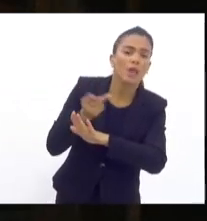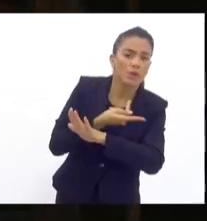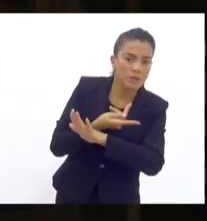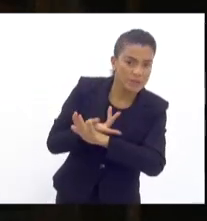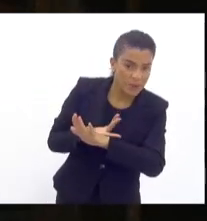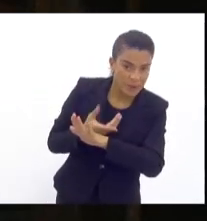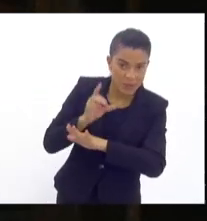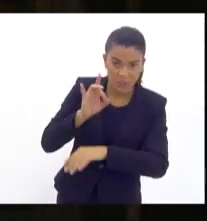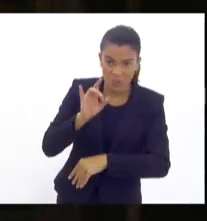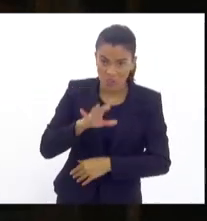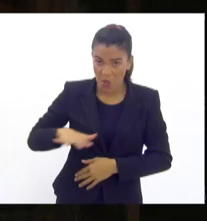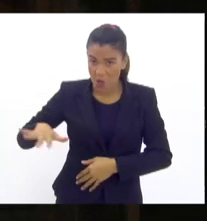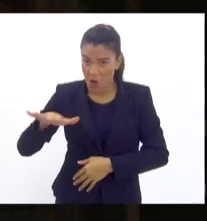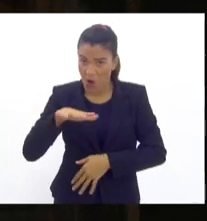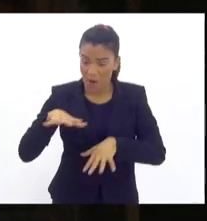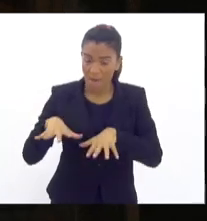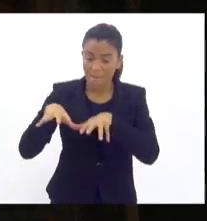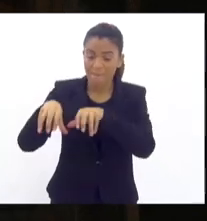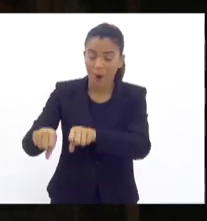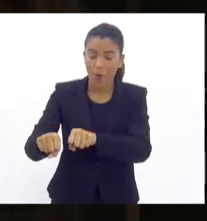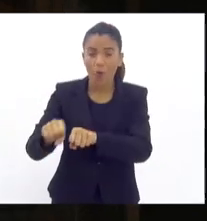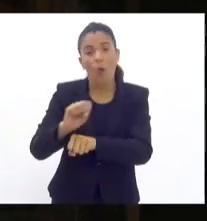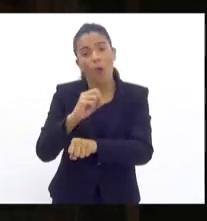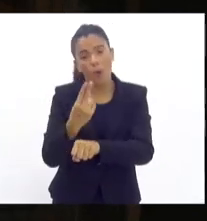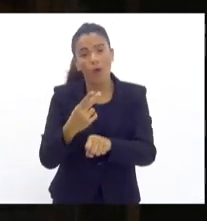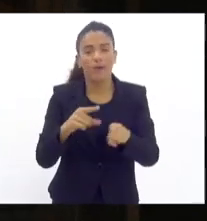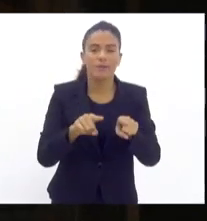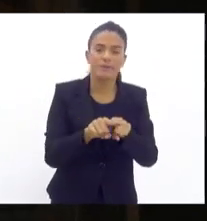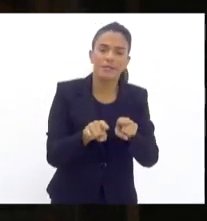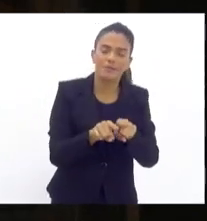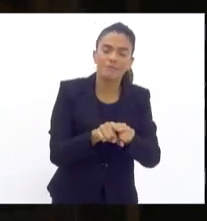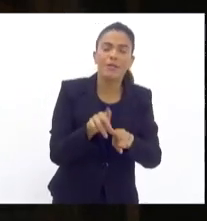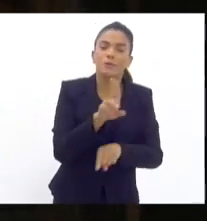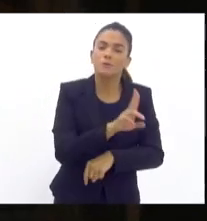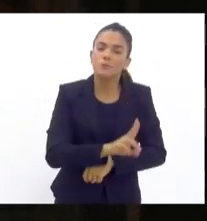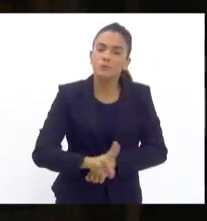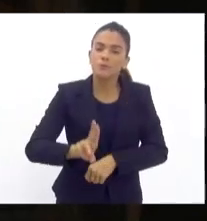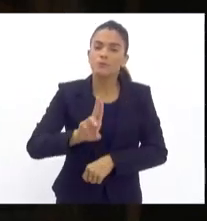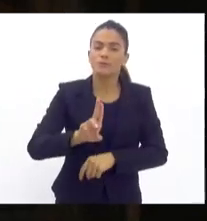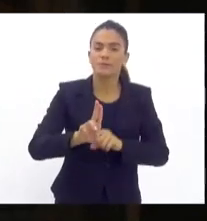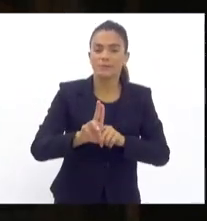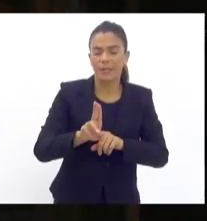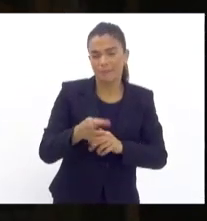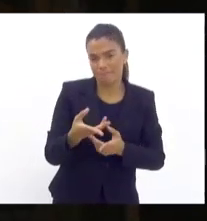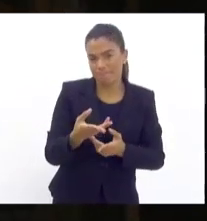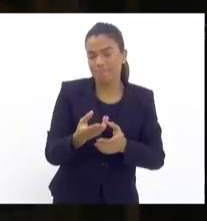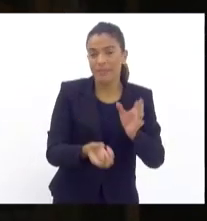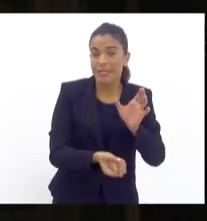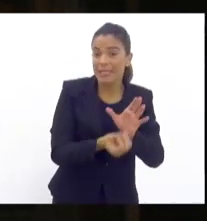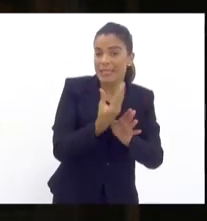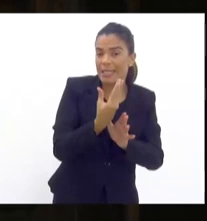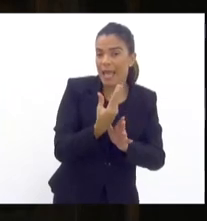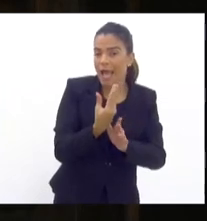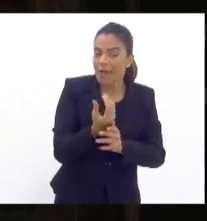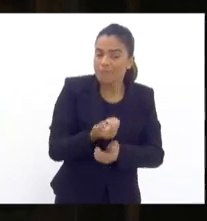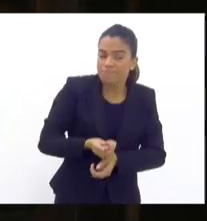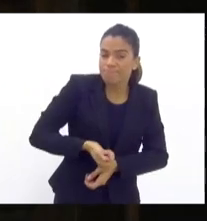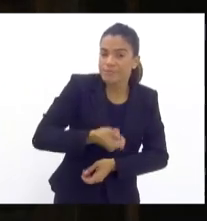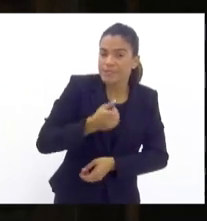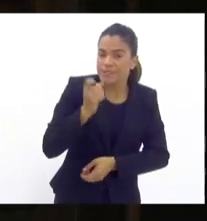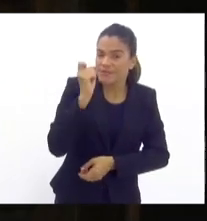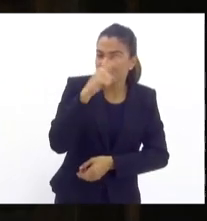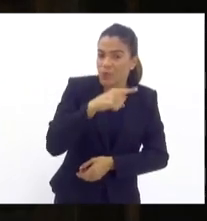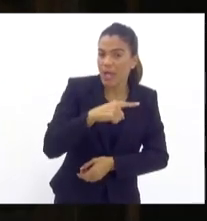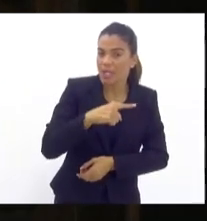que é só uma questão territorial ou será que é também utilizar, criar uma dificuldade cada vez